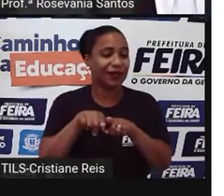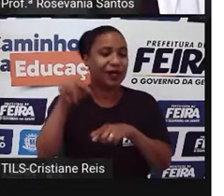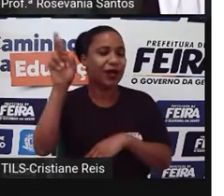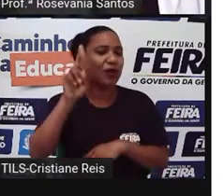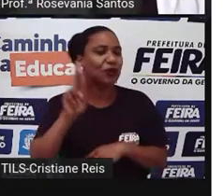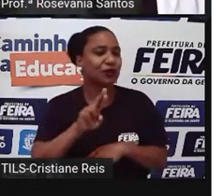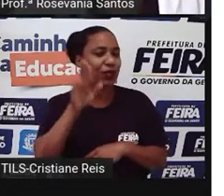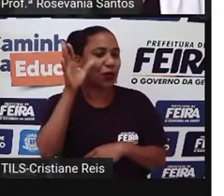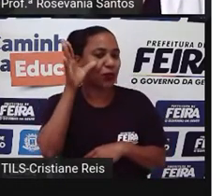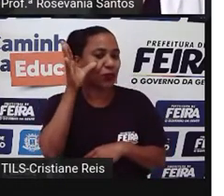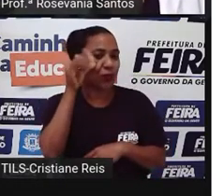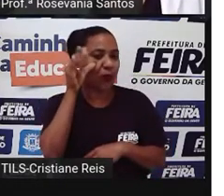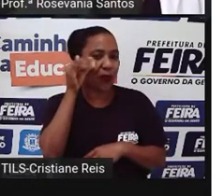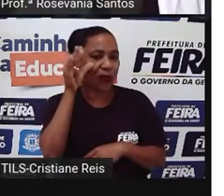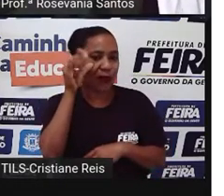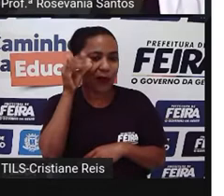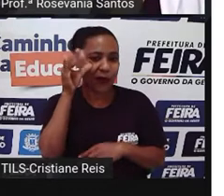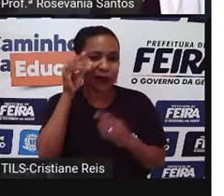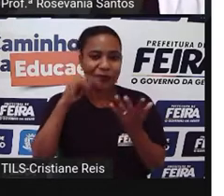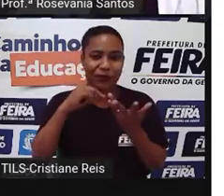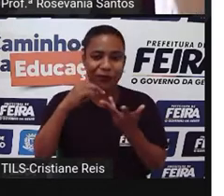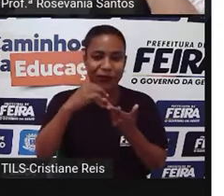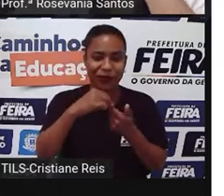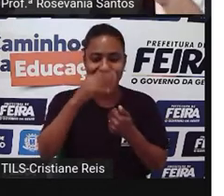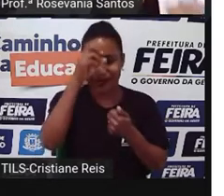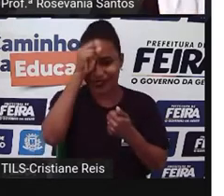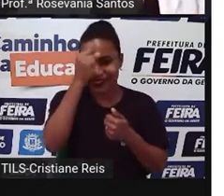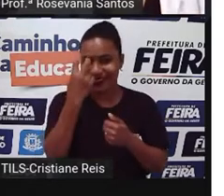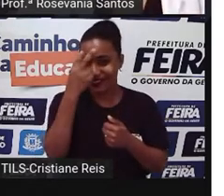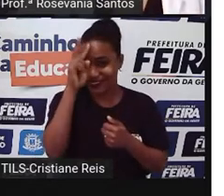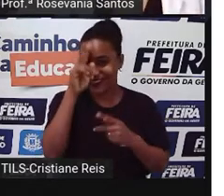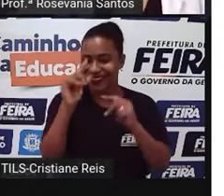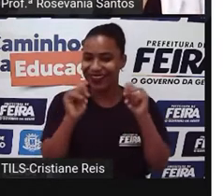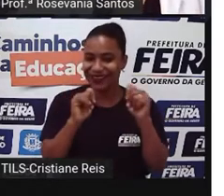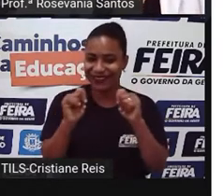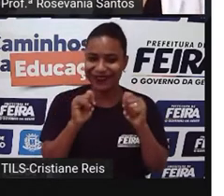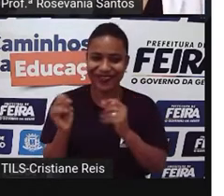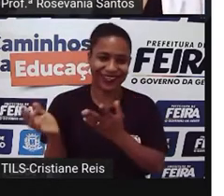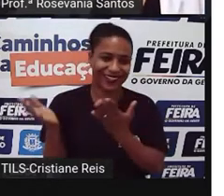a história e a economia. Vamos lá para a nossa aula de hoje?